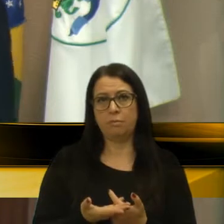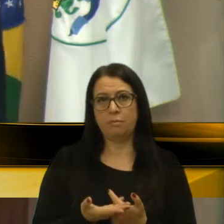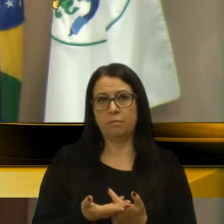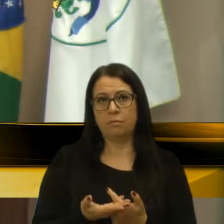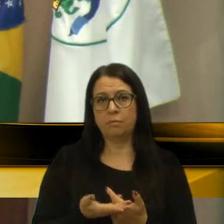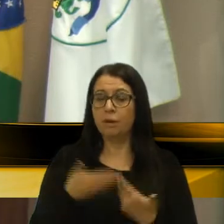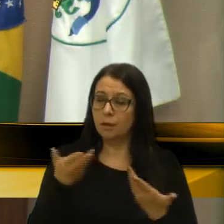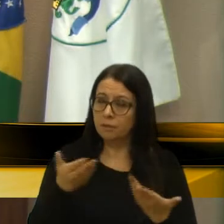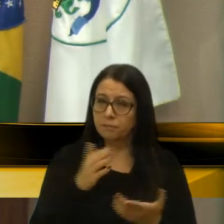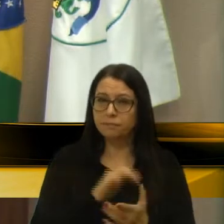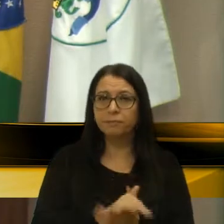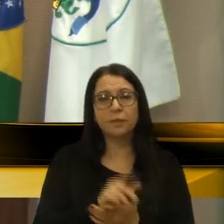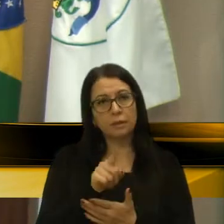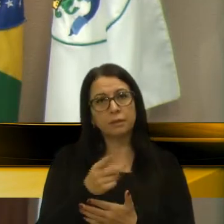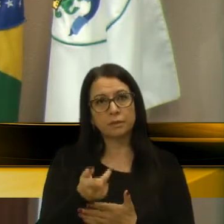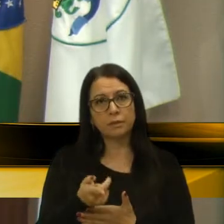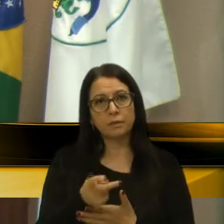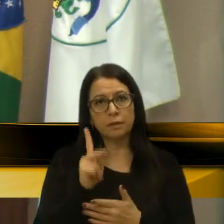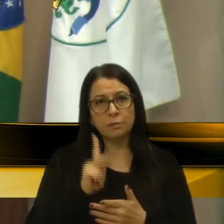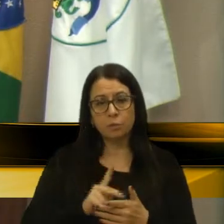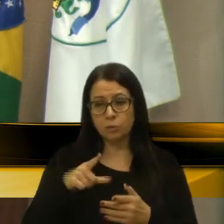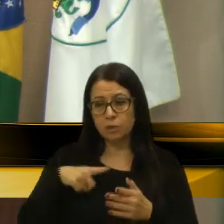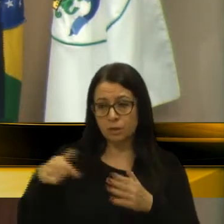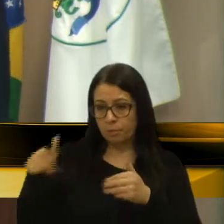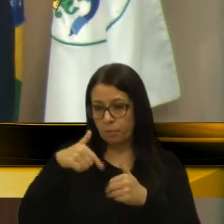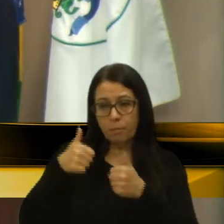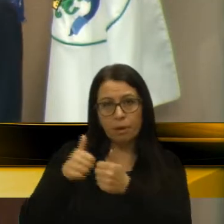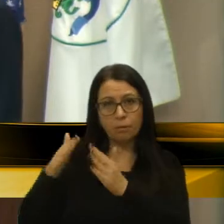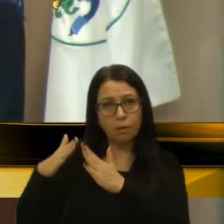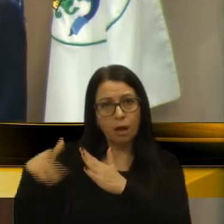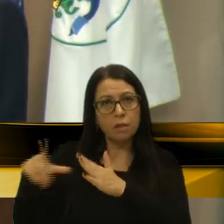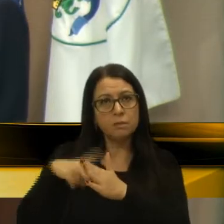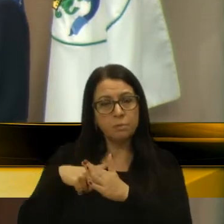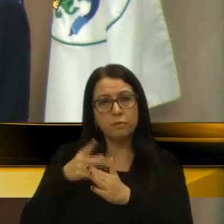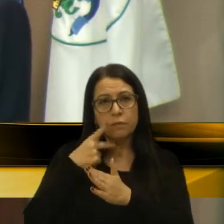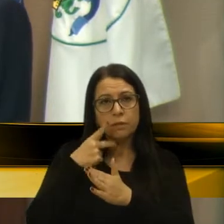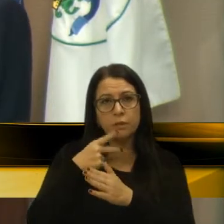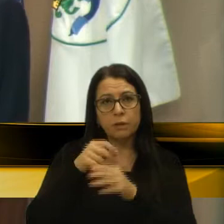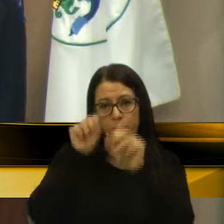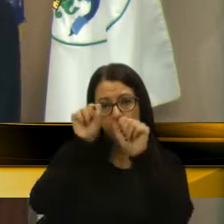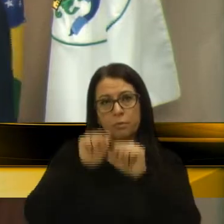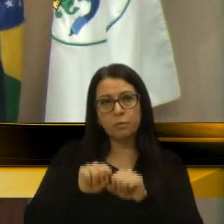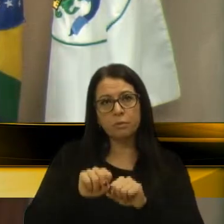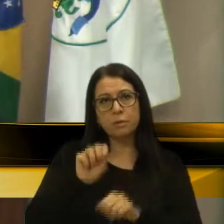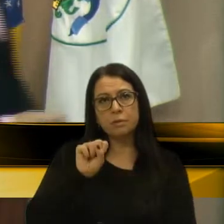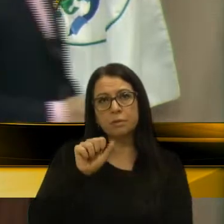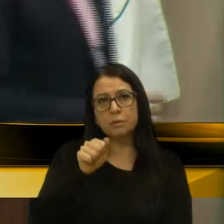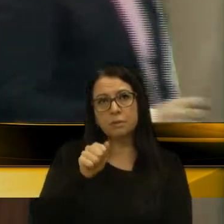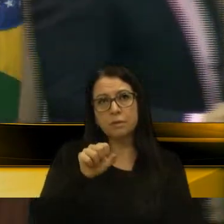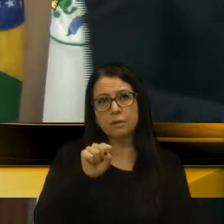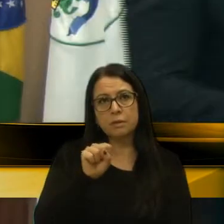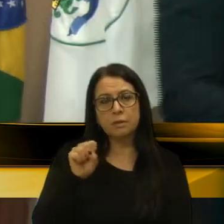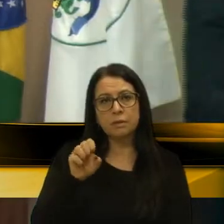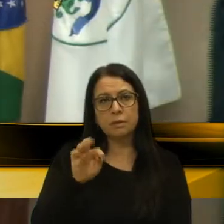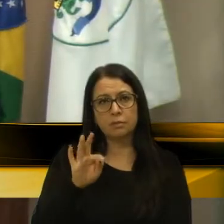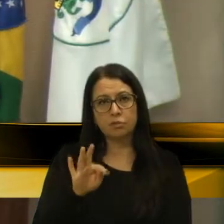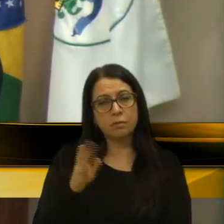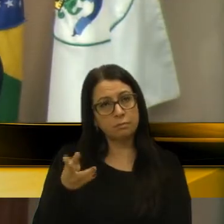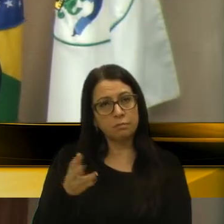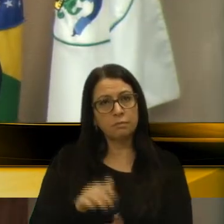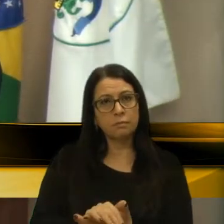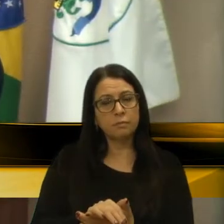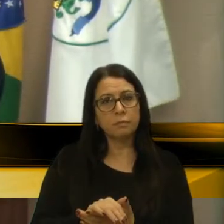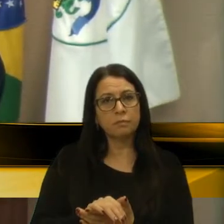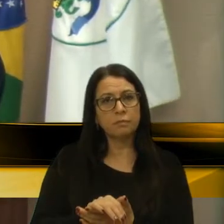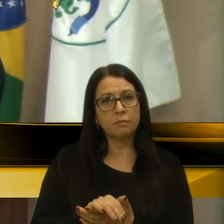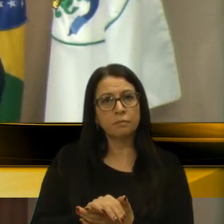Então, é isso aí, o morador falando, é uma testemunha do Sassetti, o Sassetti, que tem uma